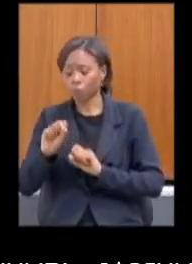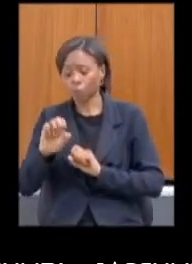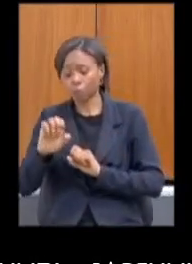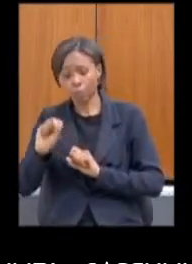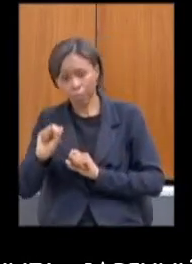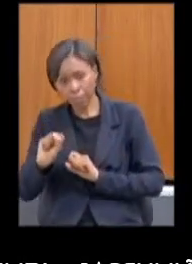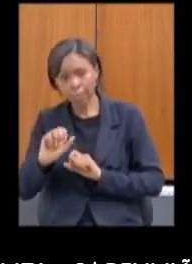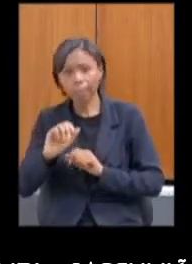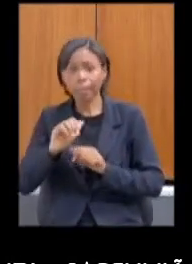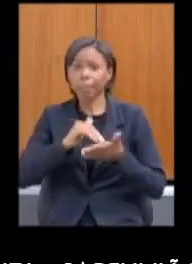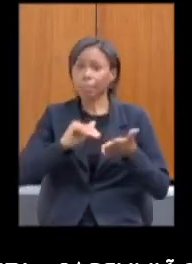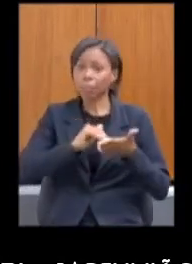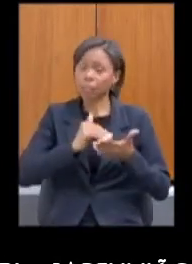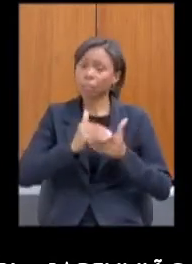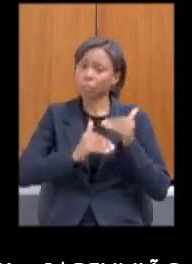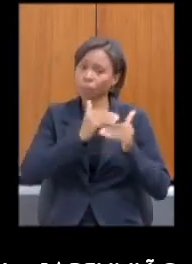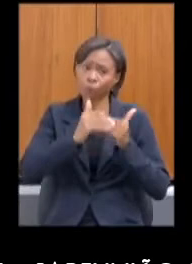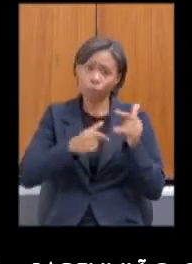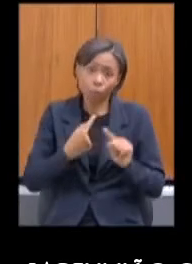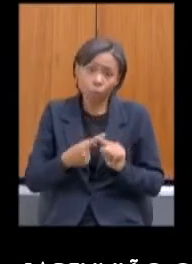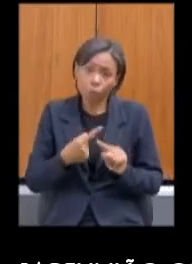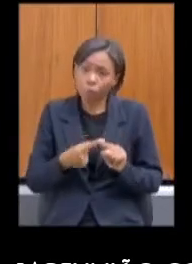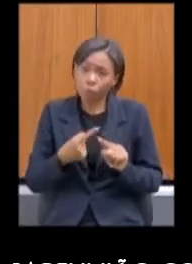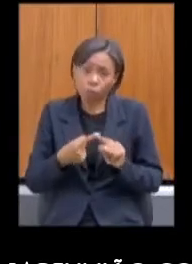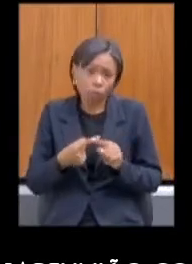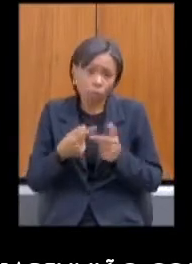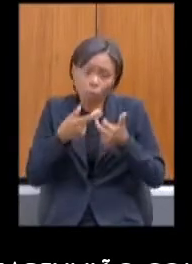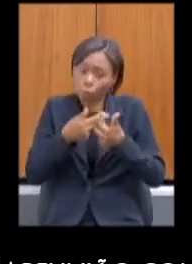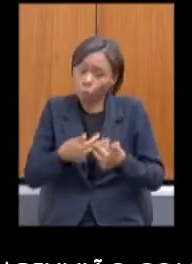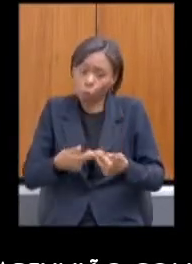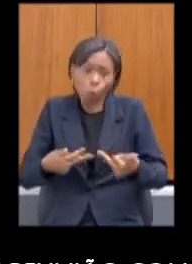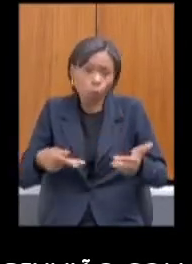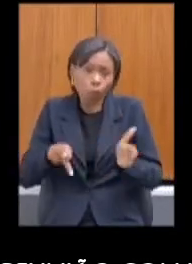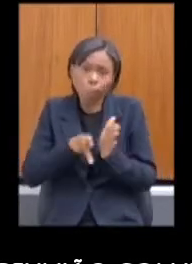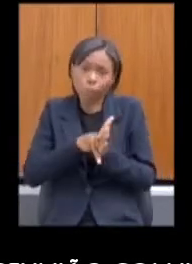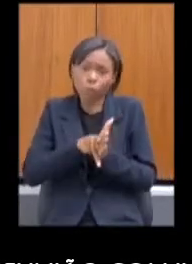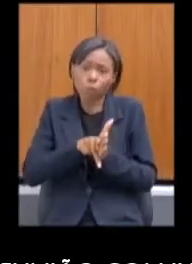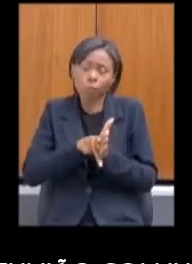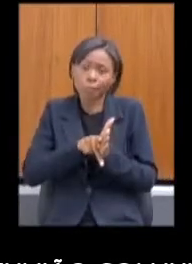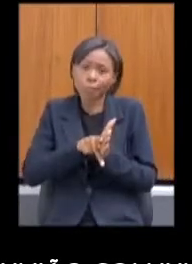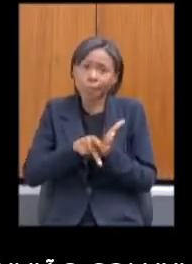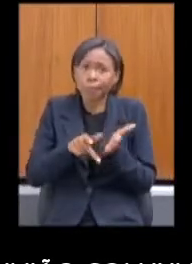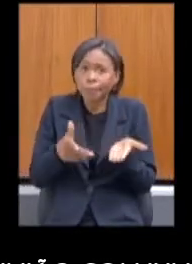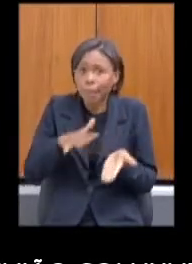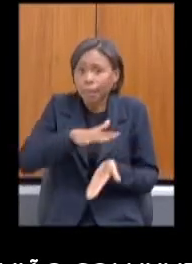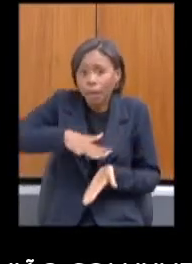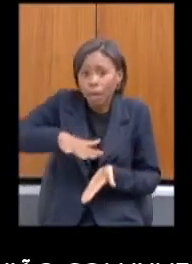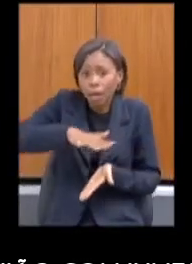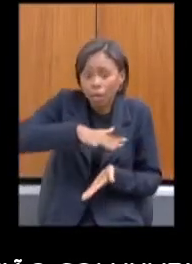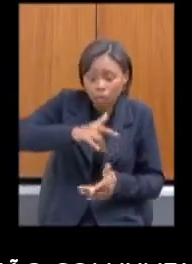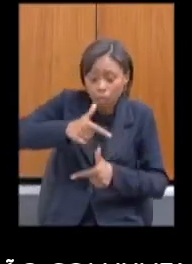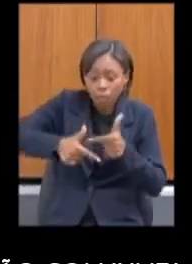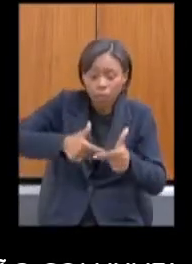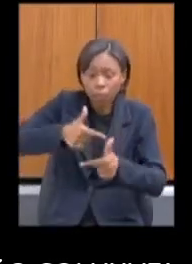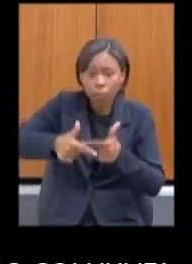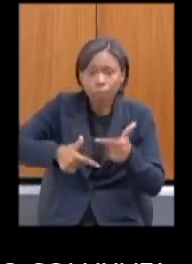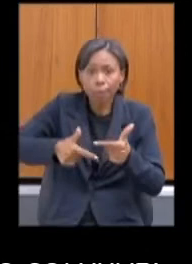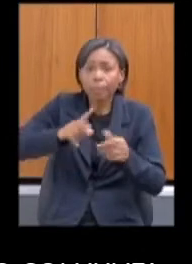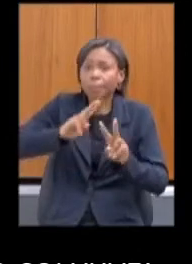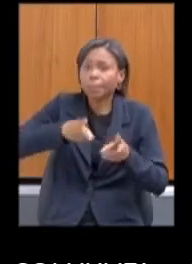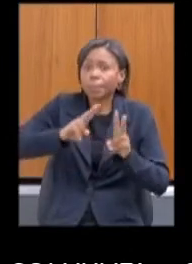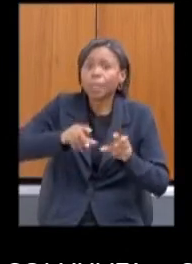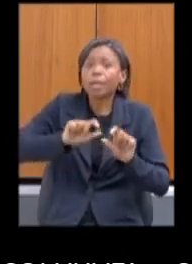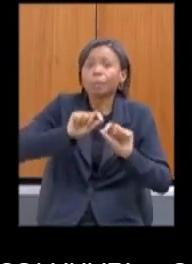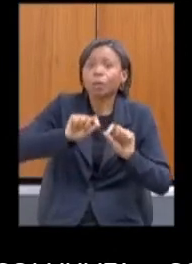Porque tudo relacionado ao mundo do trabalho, a gente, é sempre há uma transferência para a